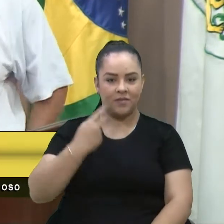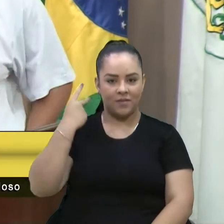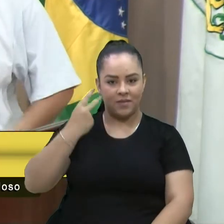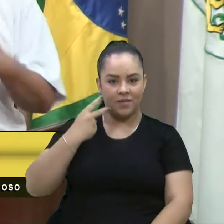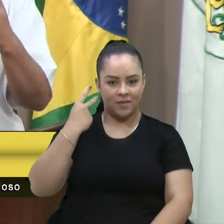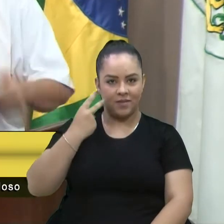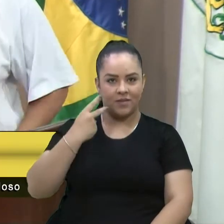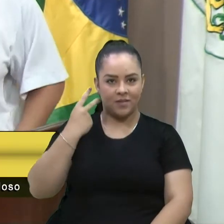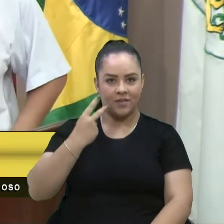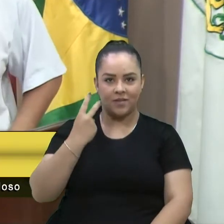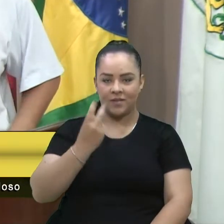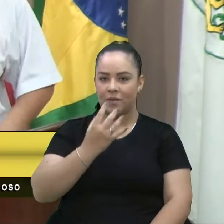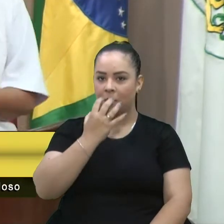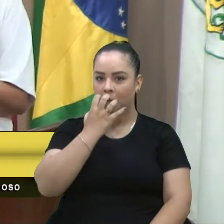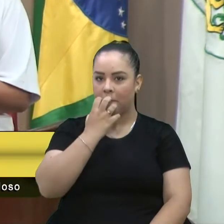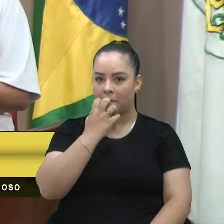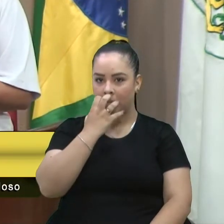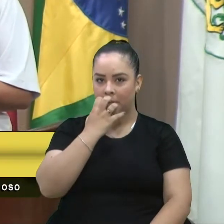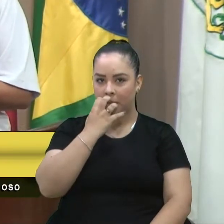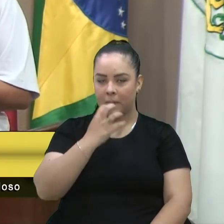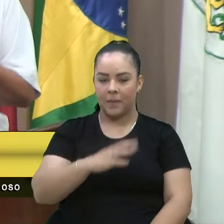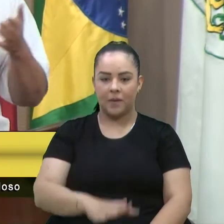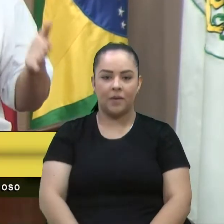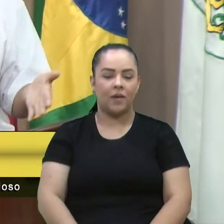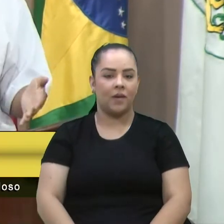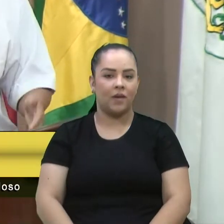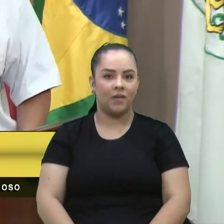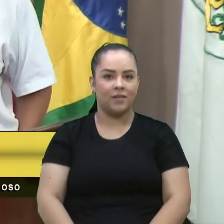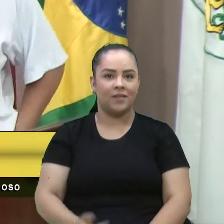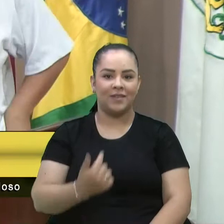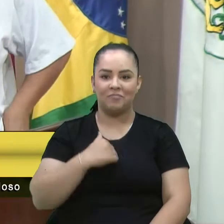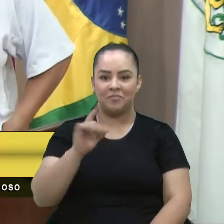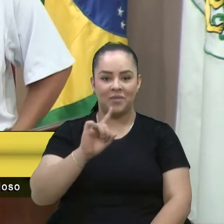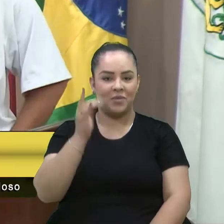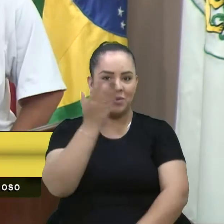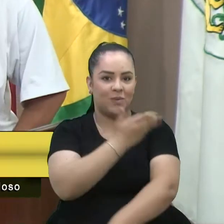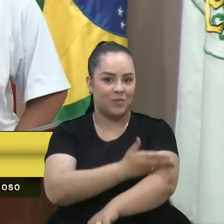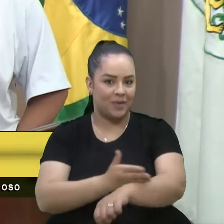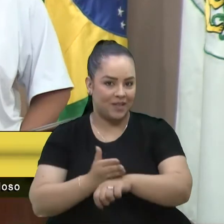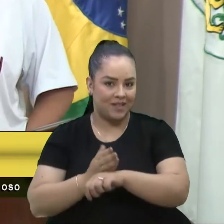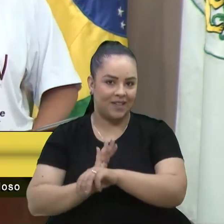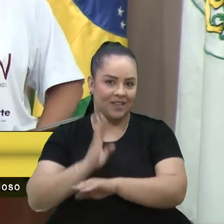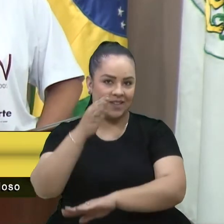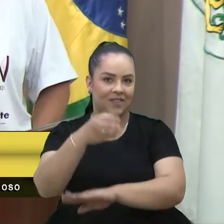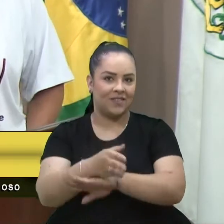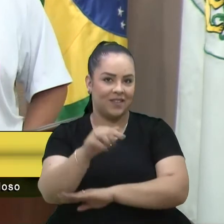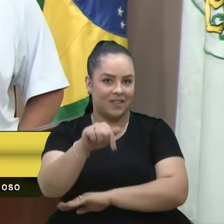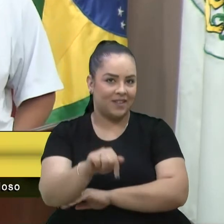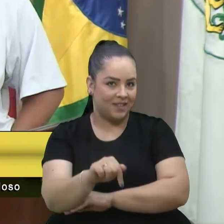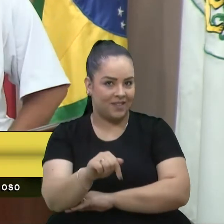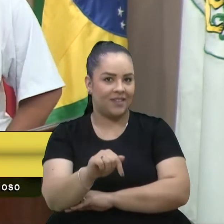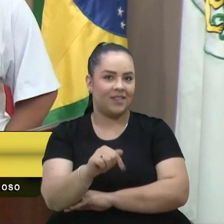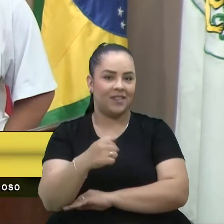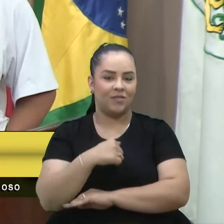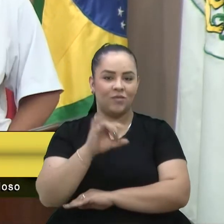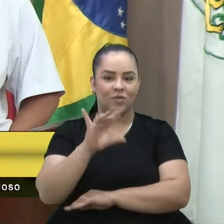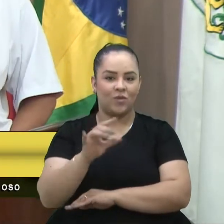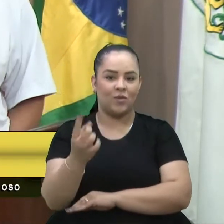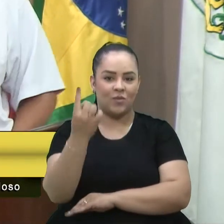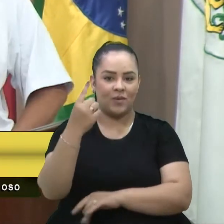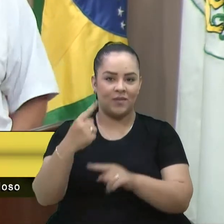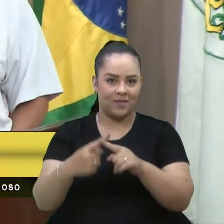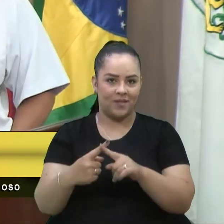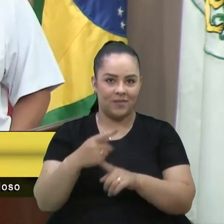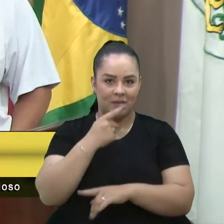o seu Camiles, né? Não estou muito acostumada a vir aqui, vim apenas uma vez para falar